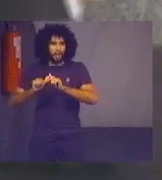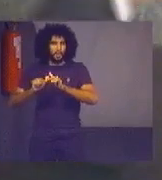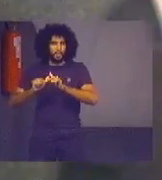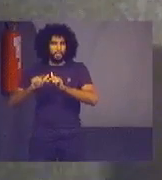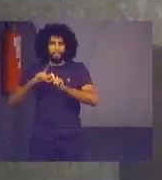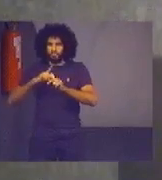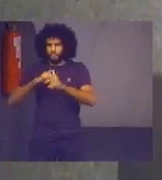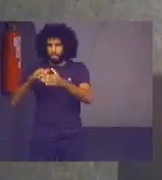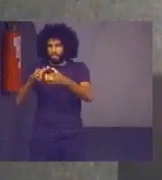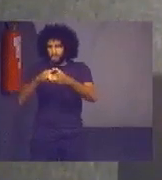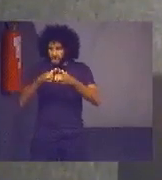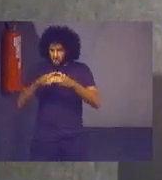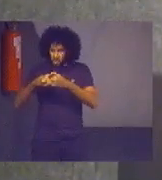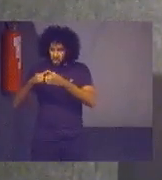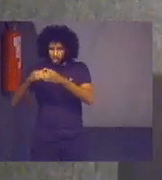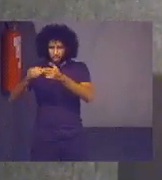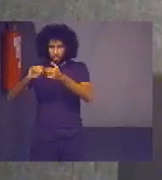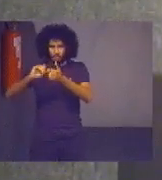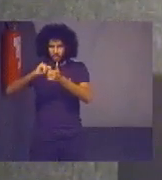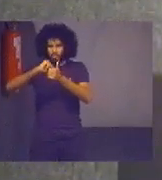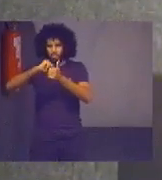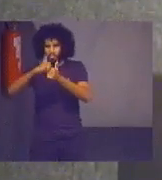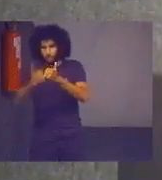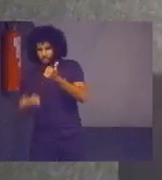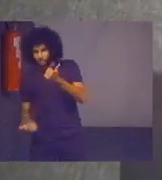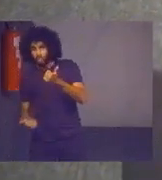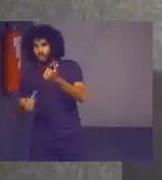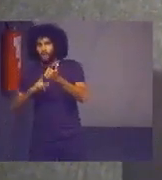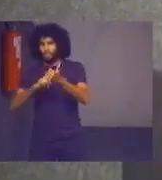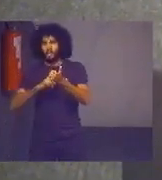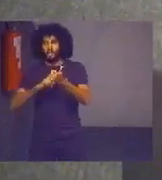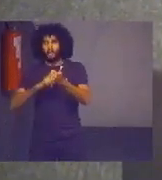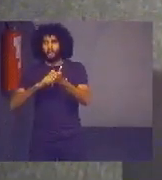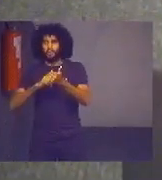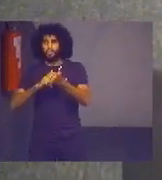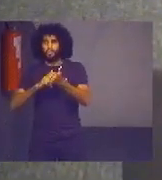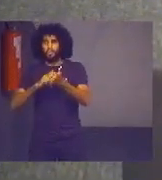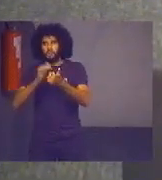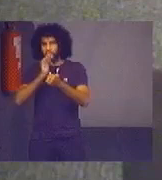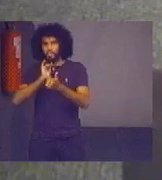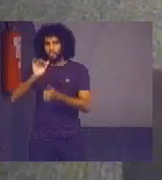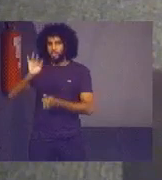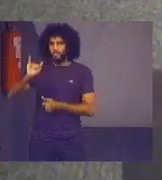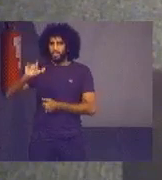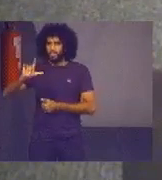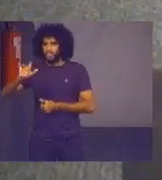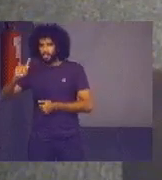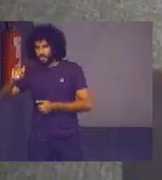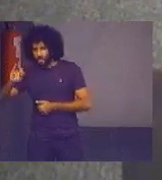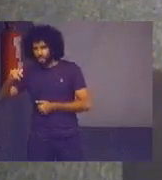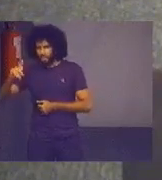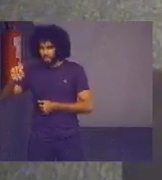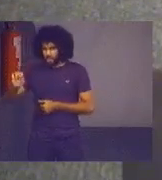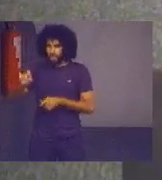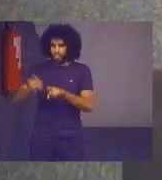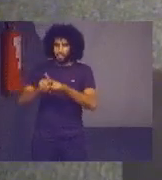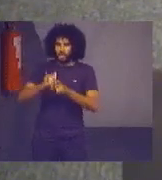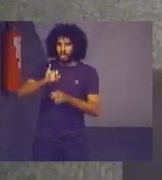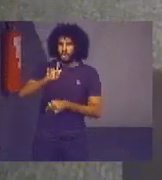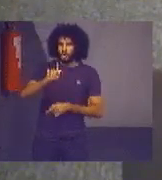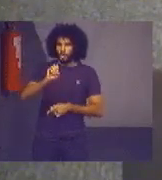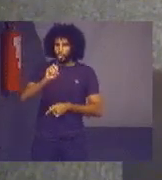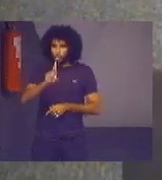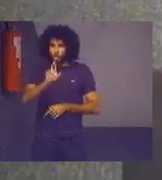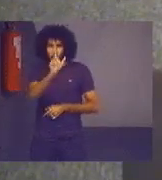pelo todo o corpo do departamento, então a gente tem Felipe, Igor, estatísticos que montam cálculos